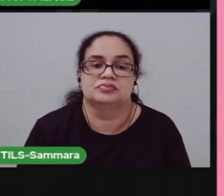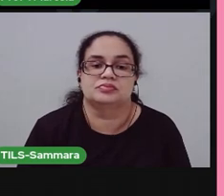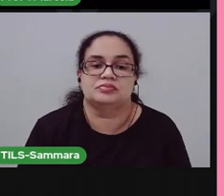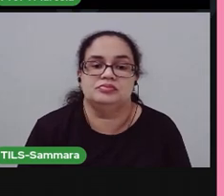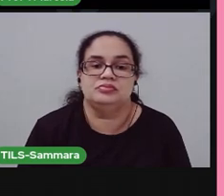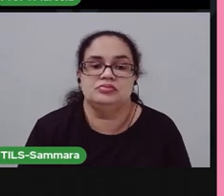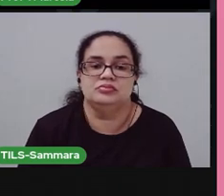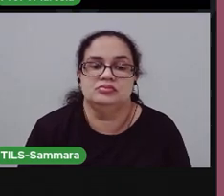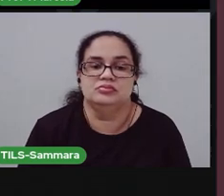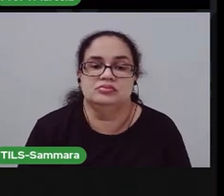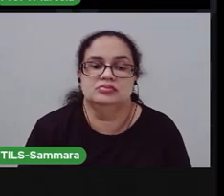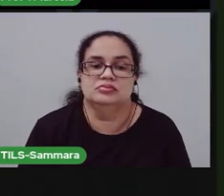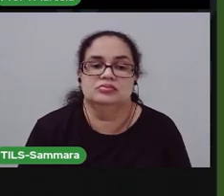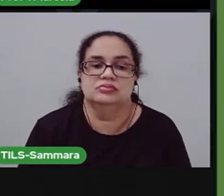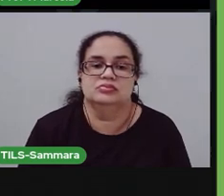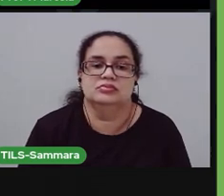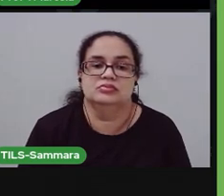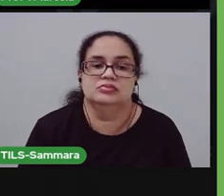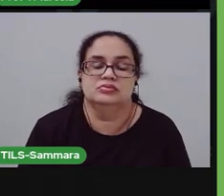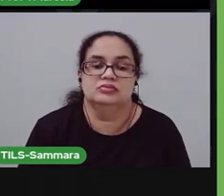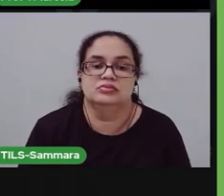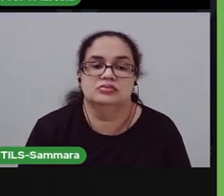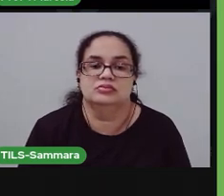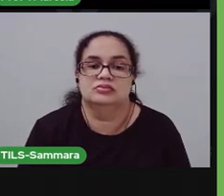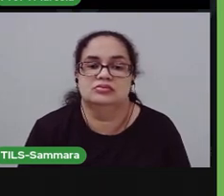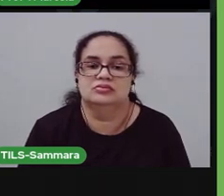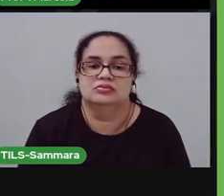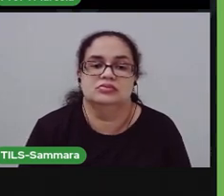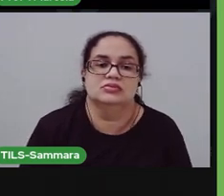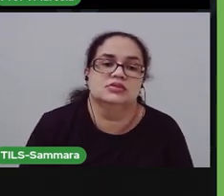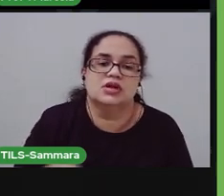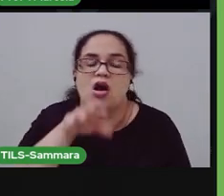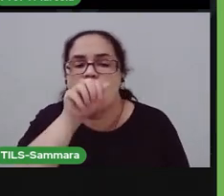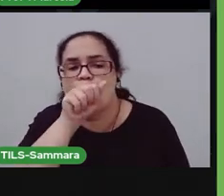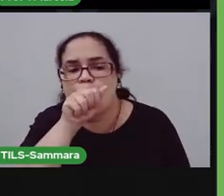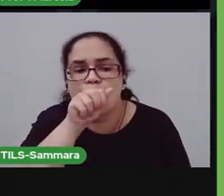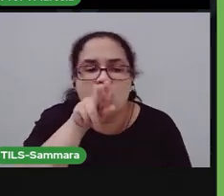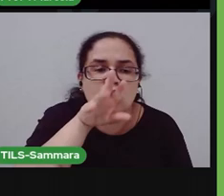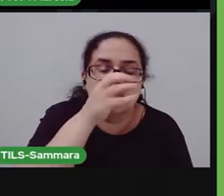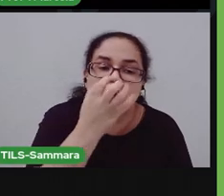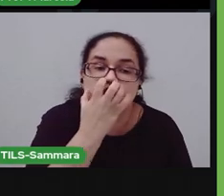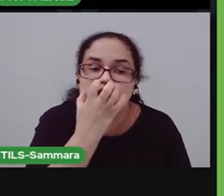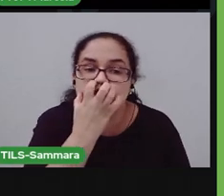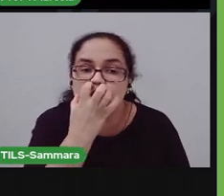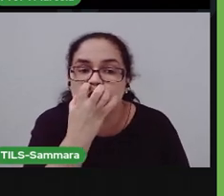num